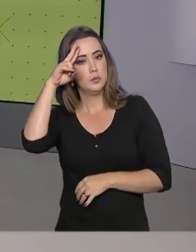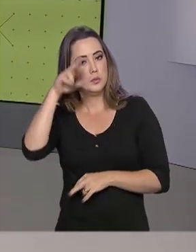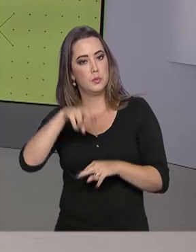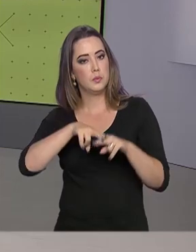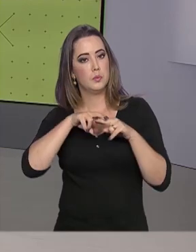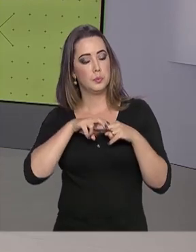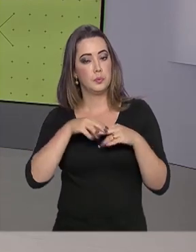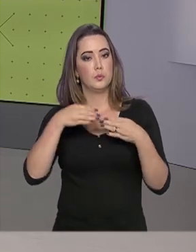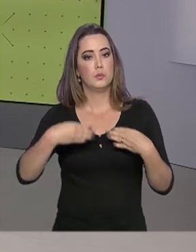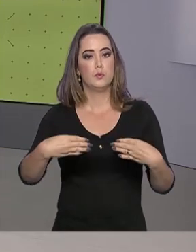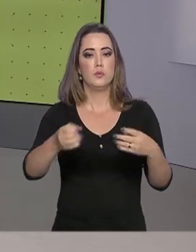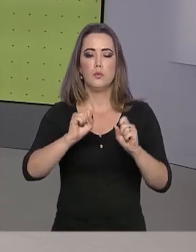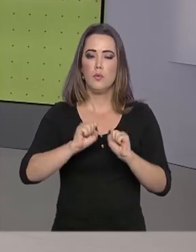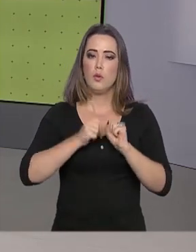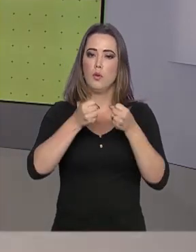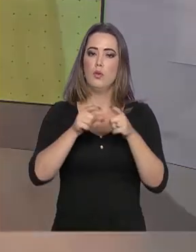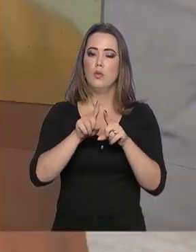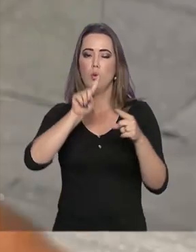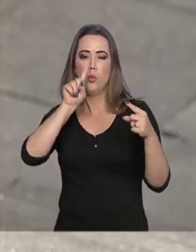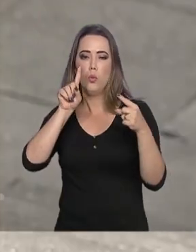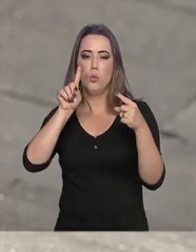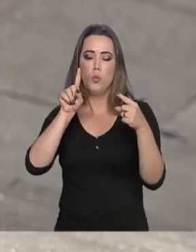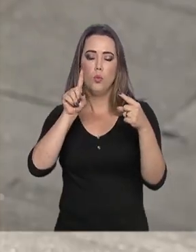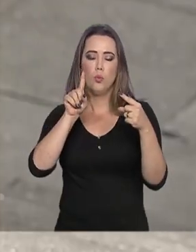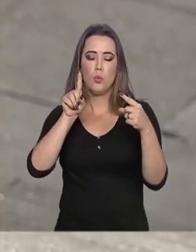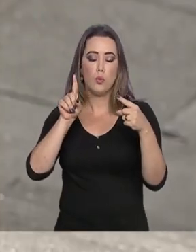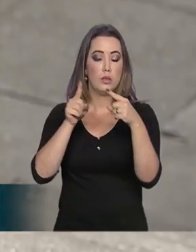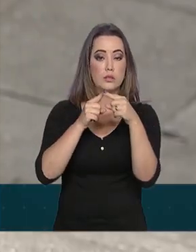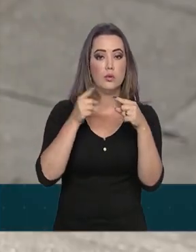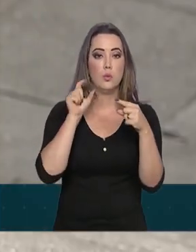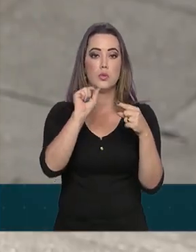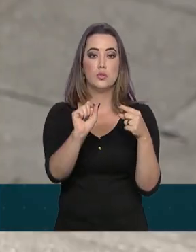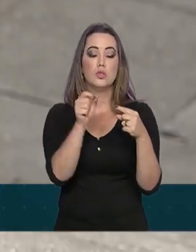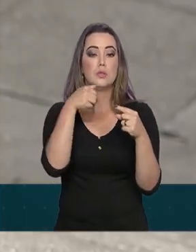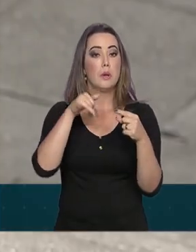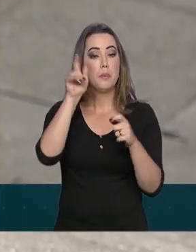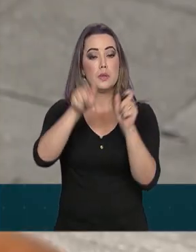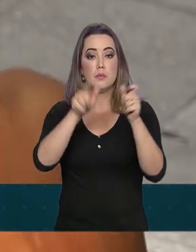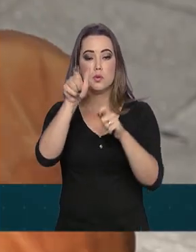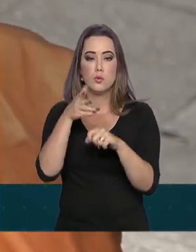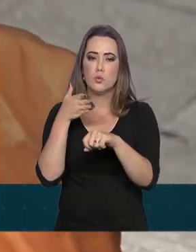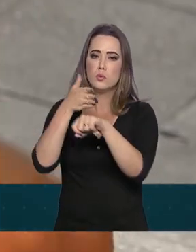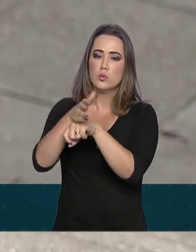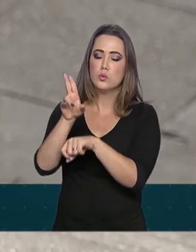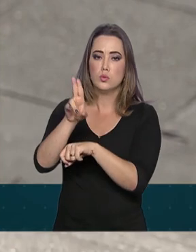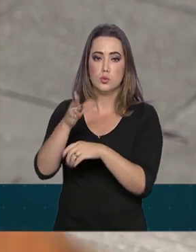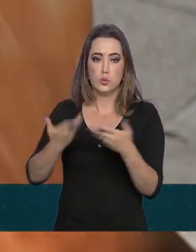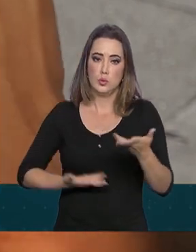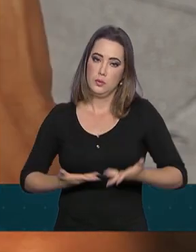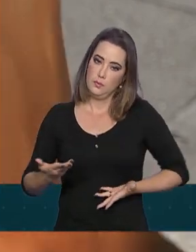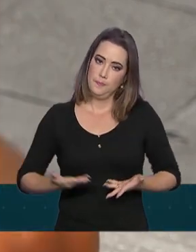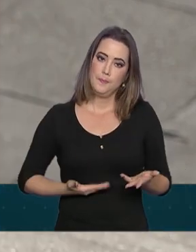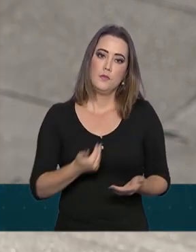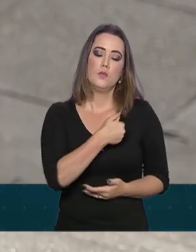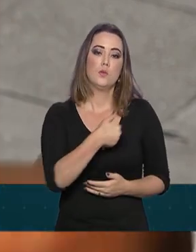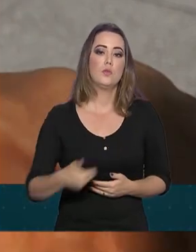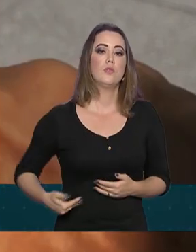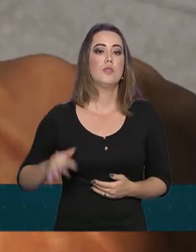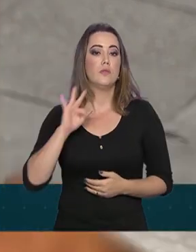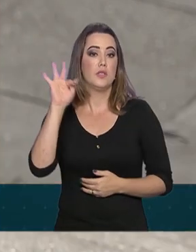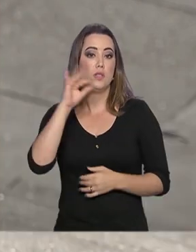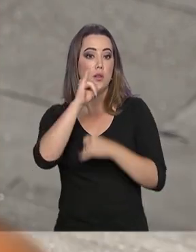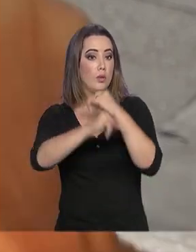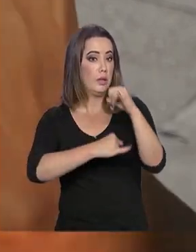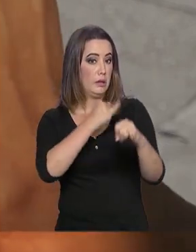Infraestrutura. A ideia é que cada vez mais brasileiros tenham acesso aos serviços digitais do governo federal. O